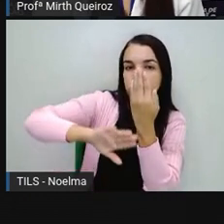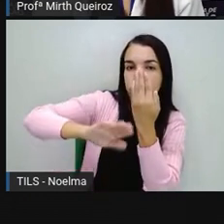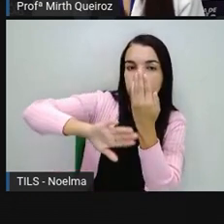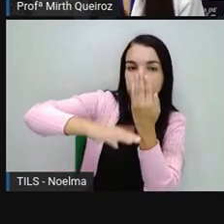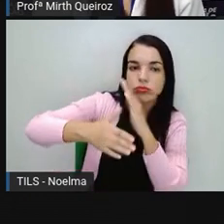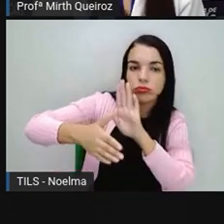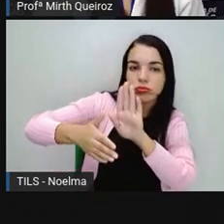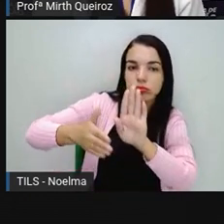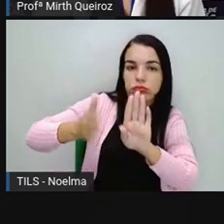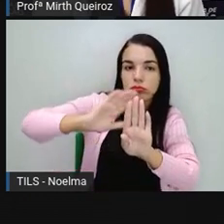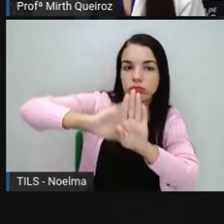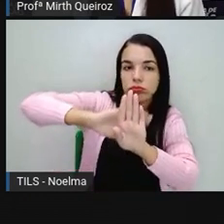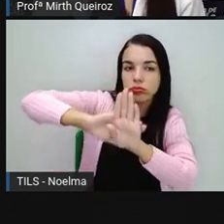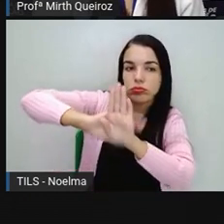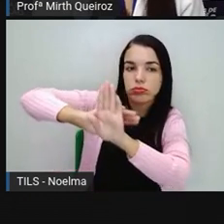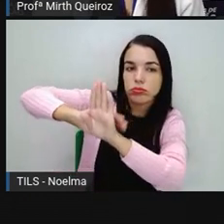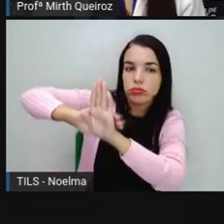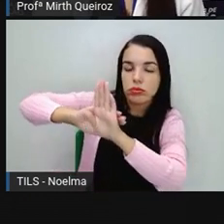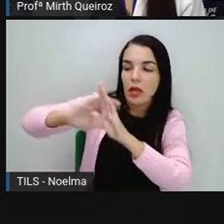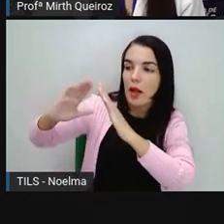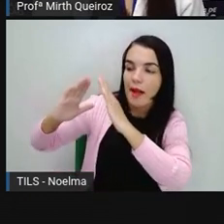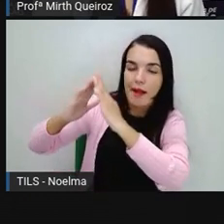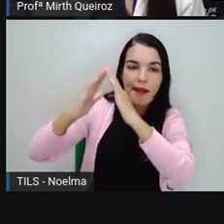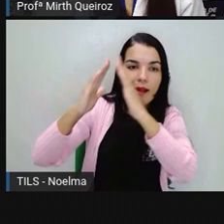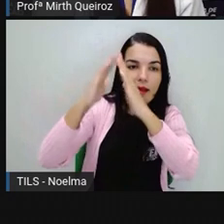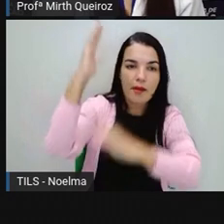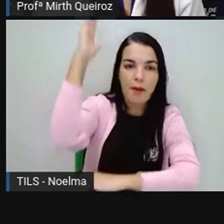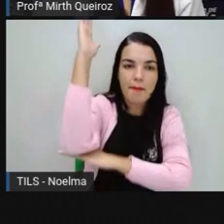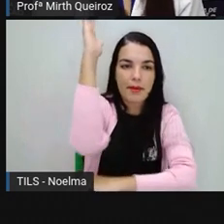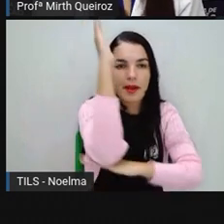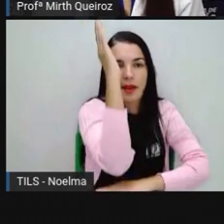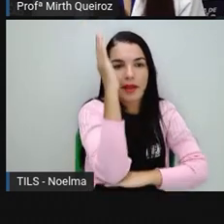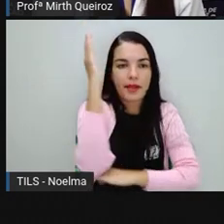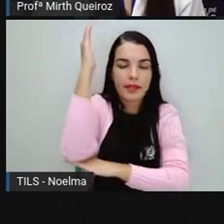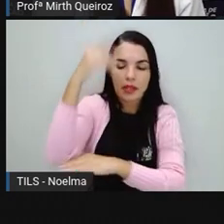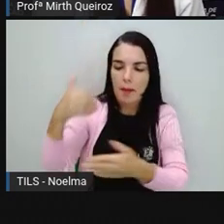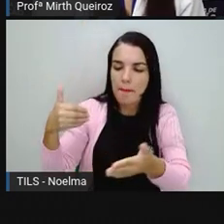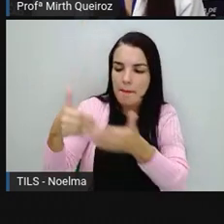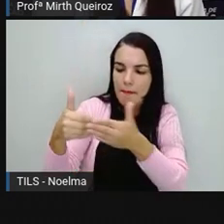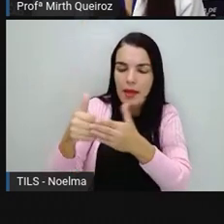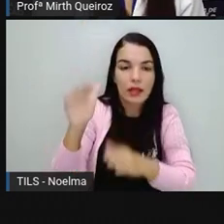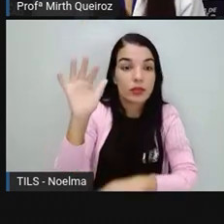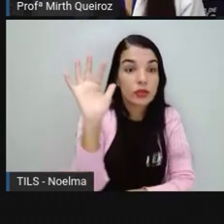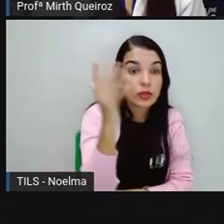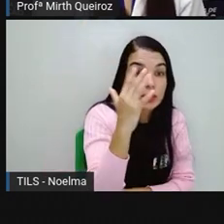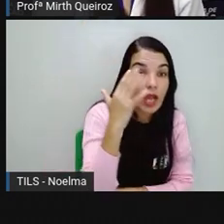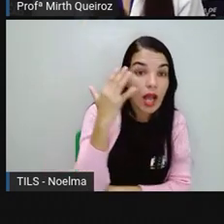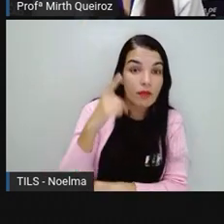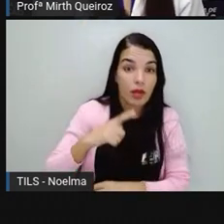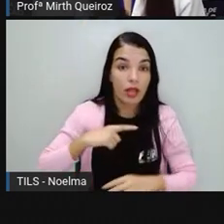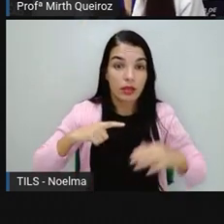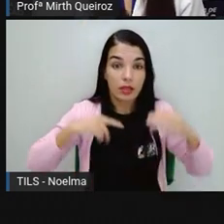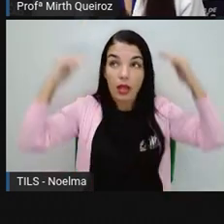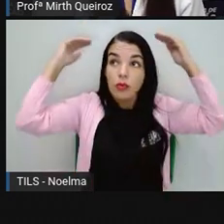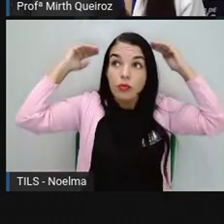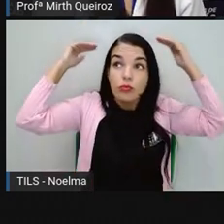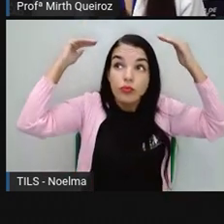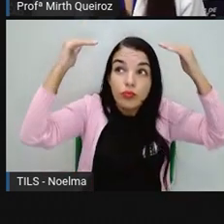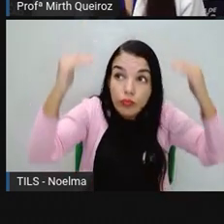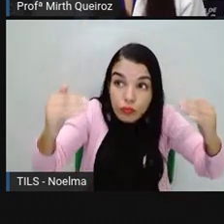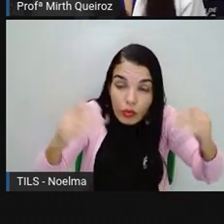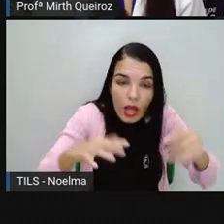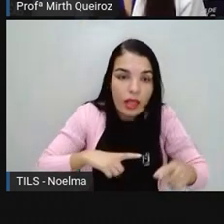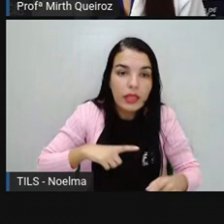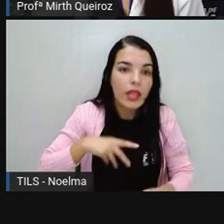né? Prédio. Essa feira, ela está próxima a uma árvore. Há uma cobertura aí. Nós temos frutas